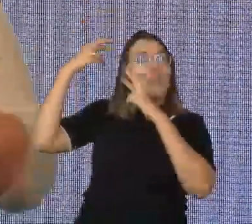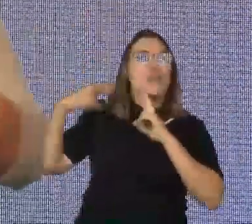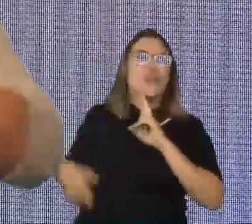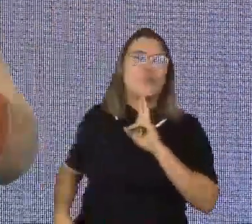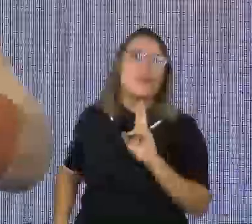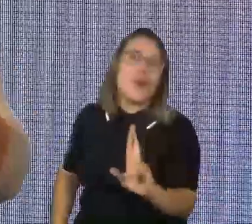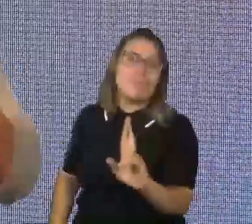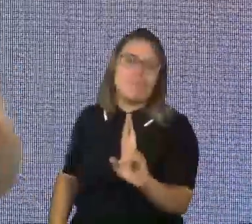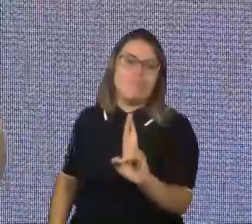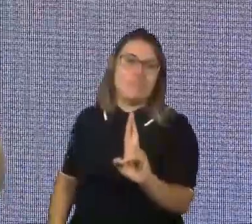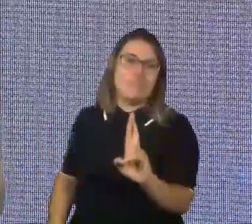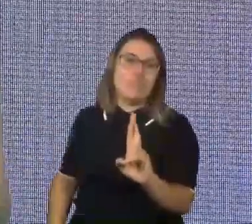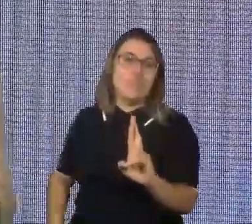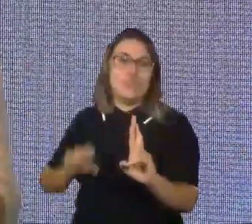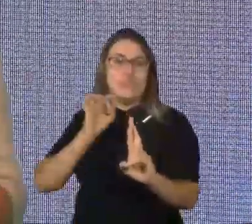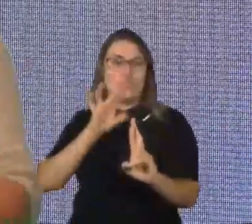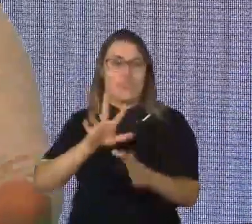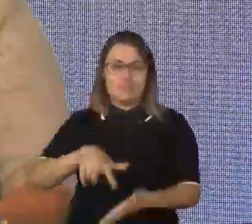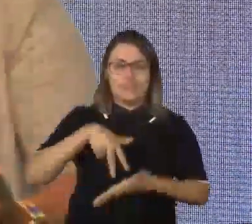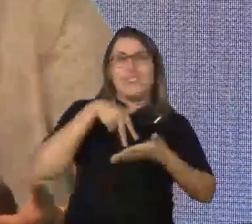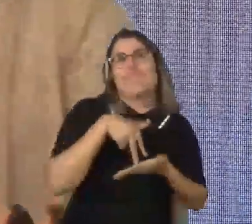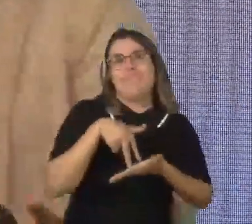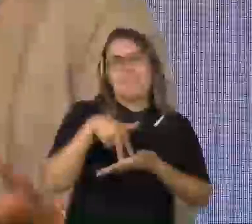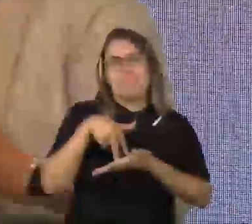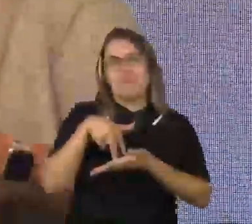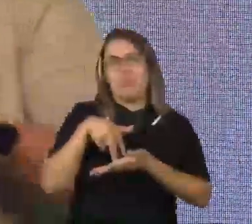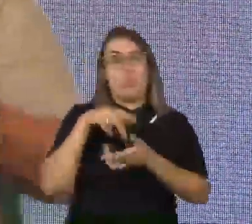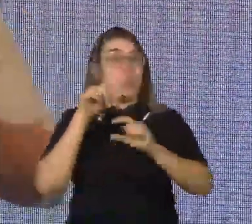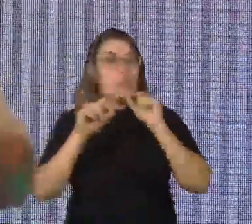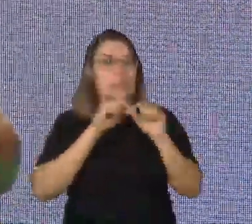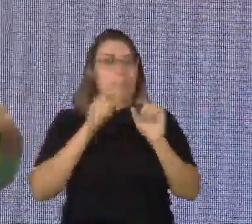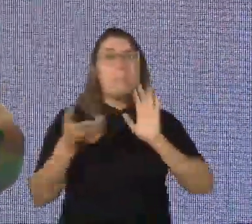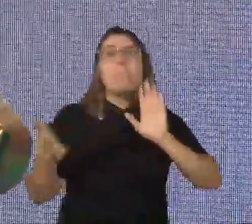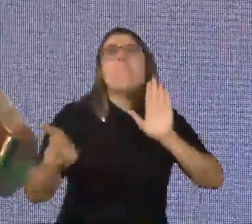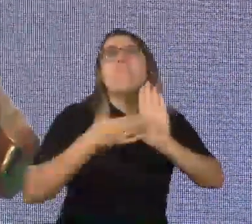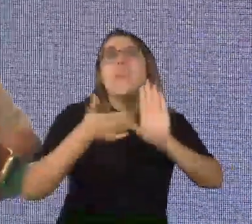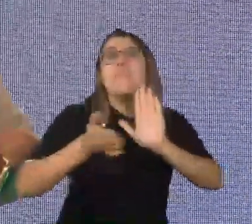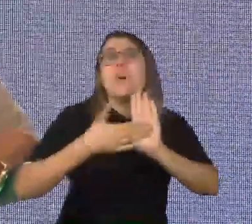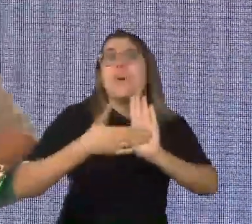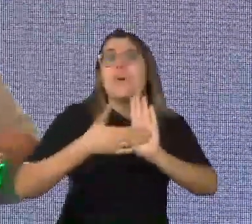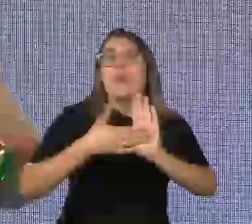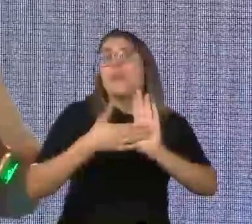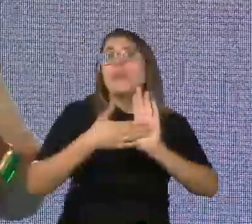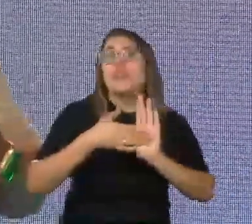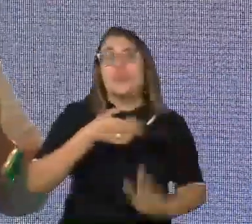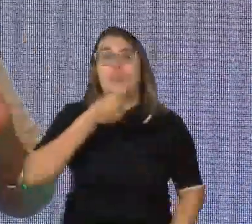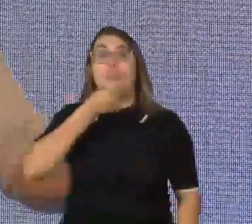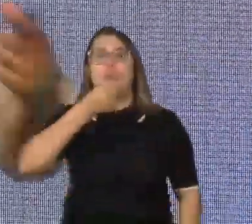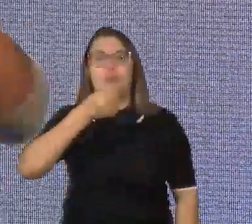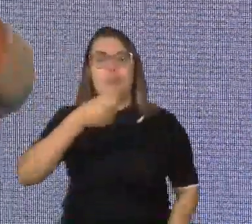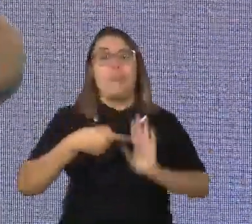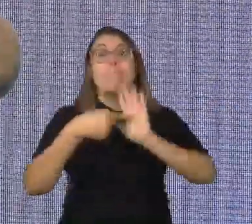apenas com um indicativo da ação. Ou seja, me mostra o microfone.